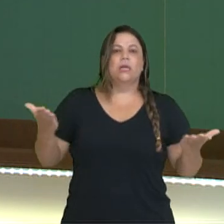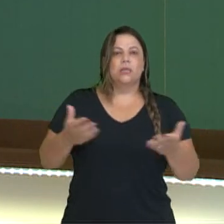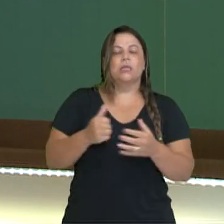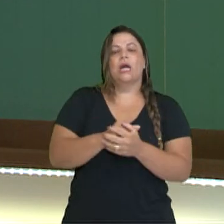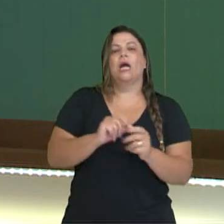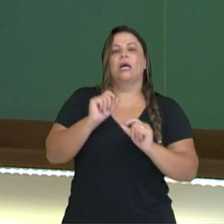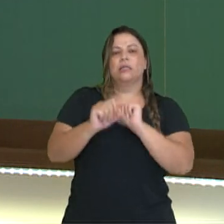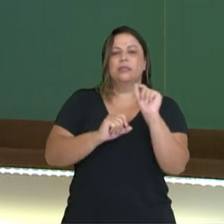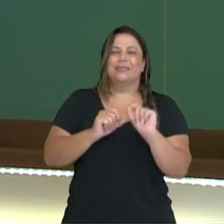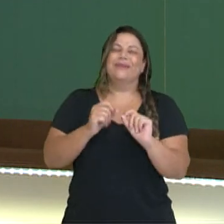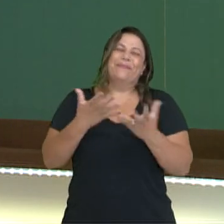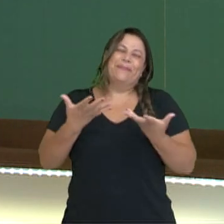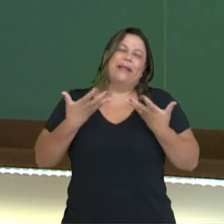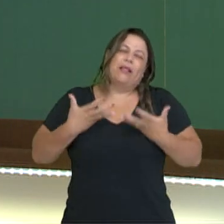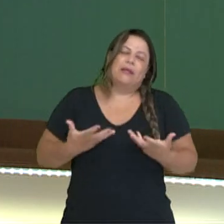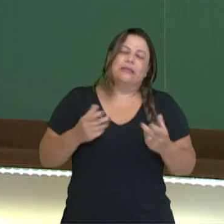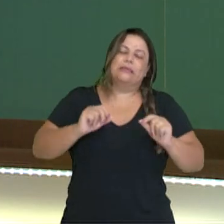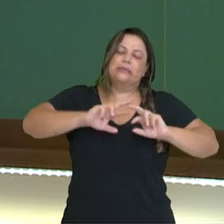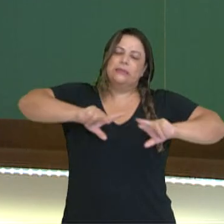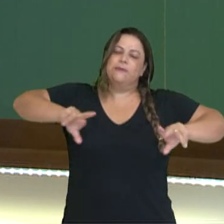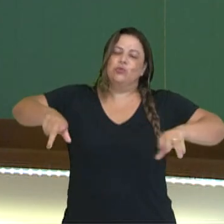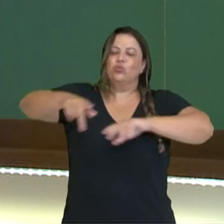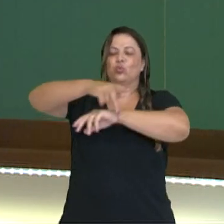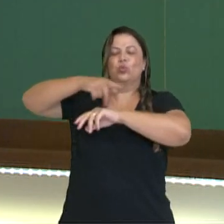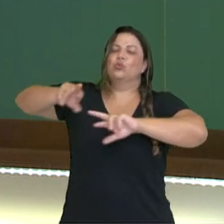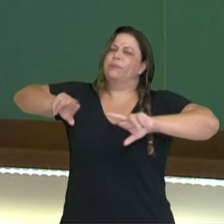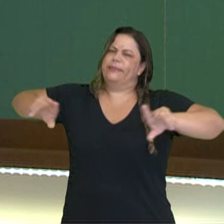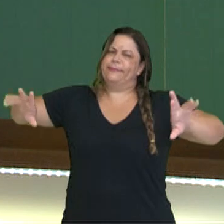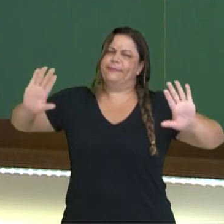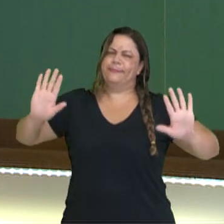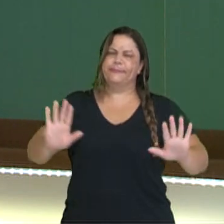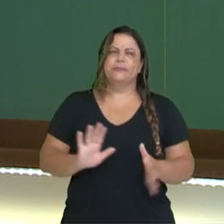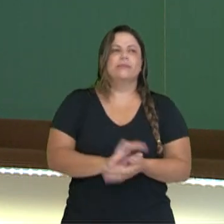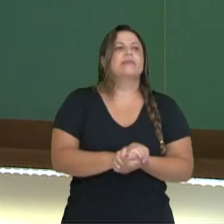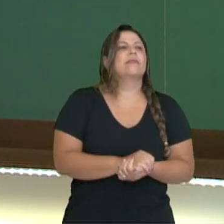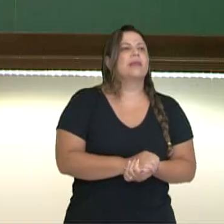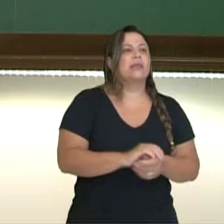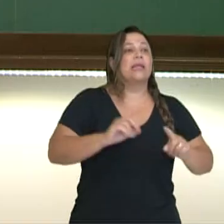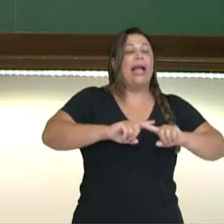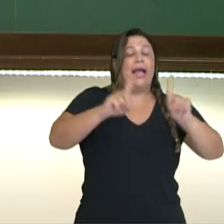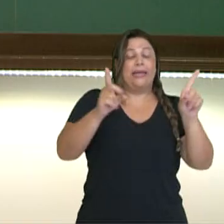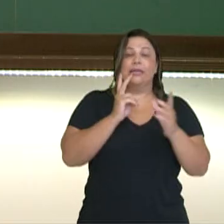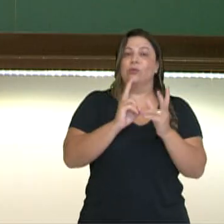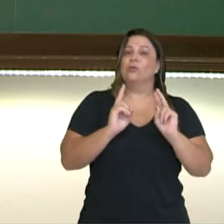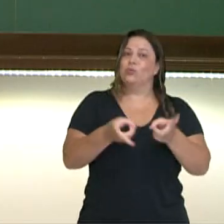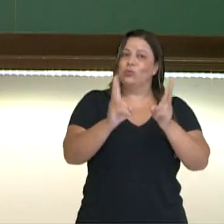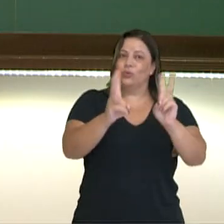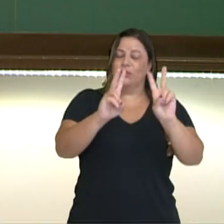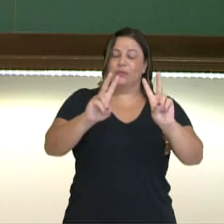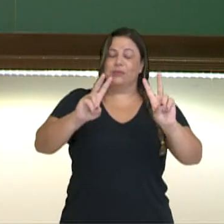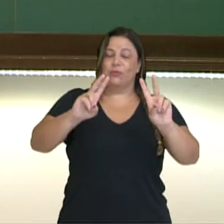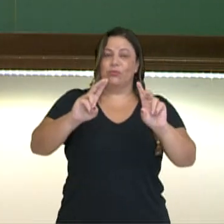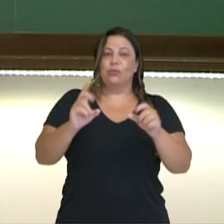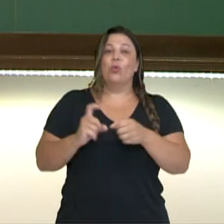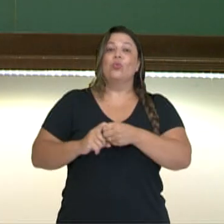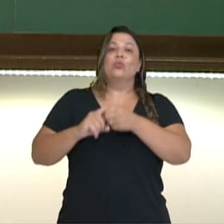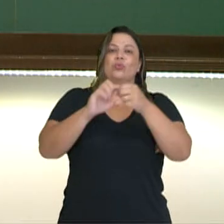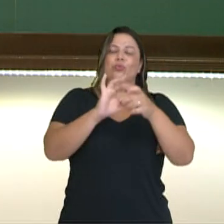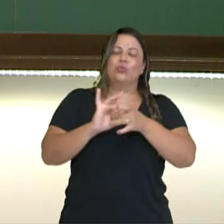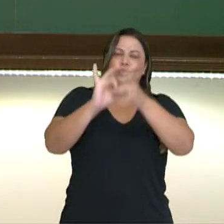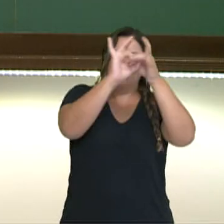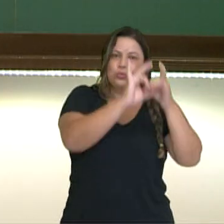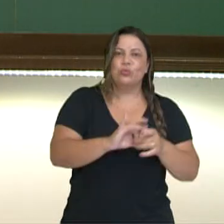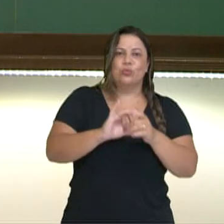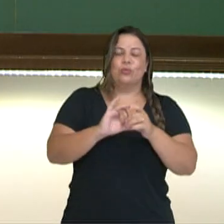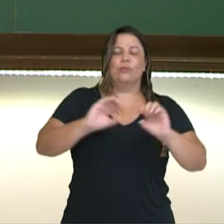menos, desgaste de nenhuma das partes. Na continuação, obviamente, tudo isso implementa na ONU. A ONU, ela tem uma